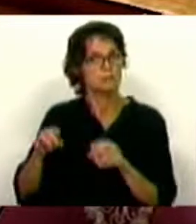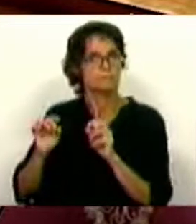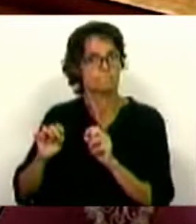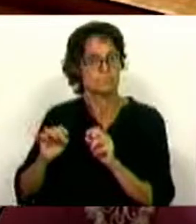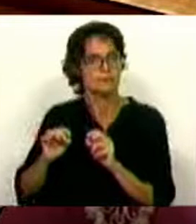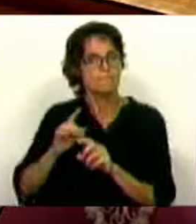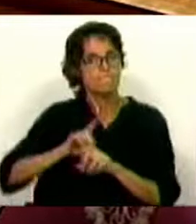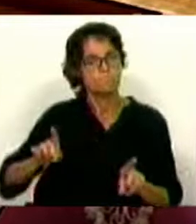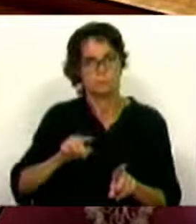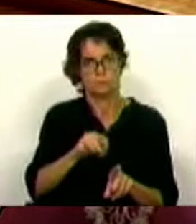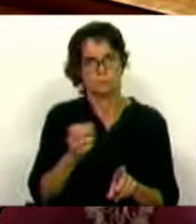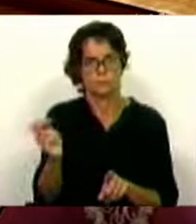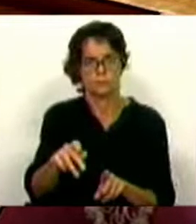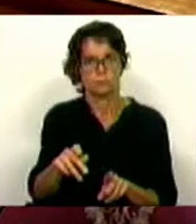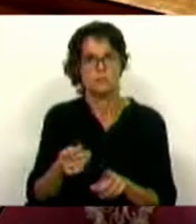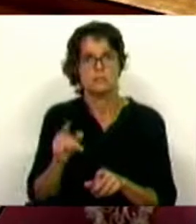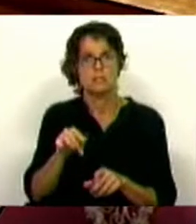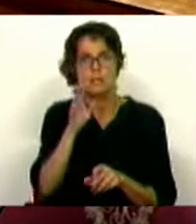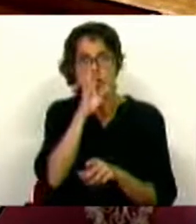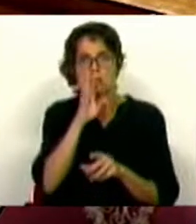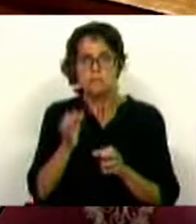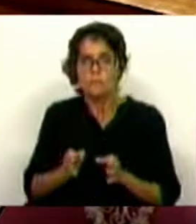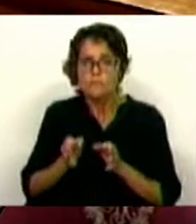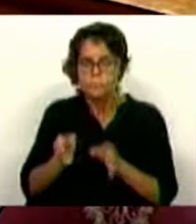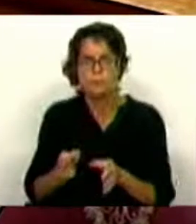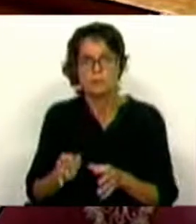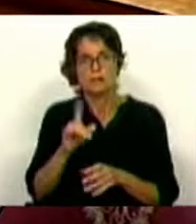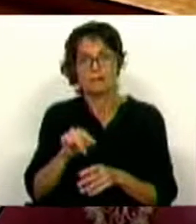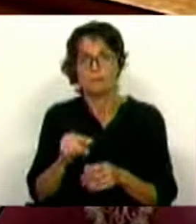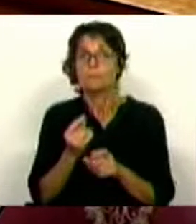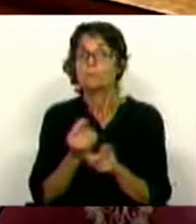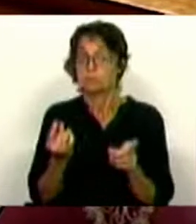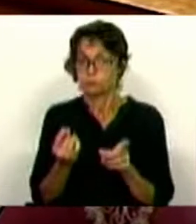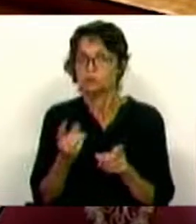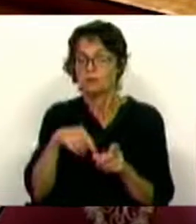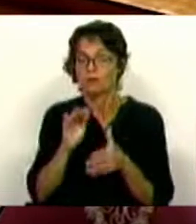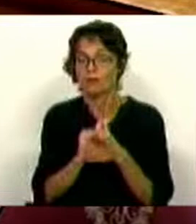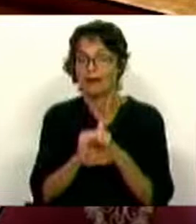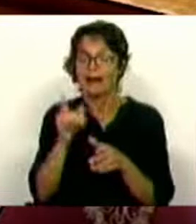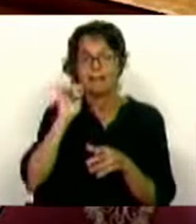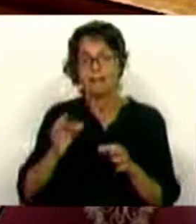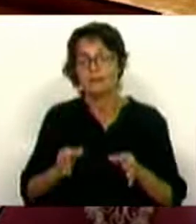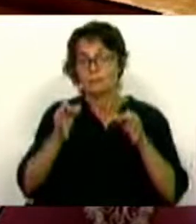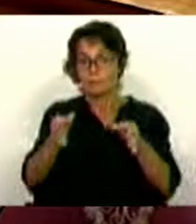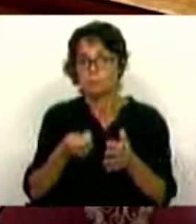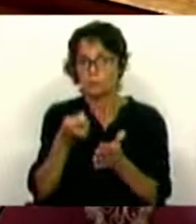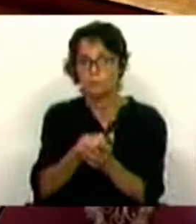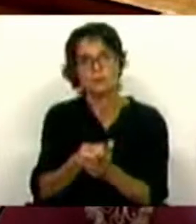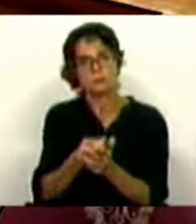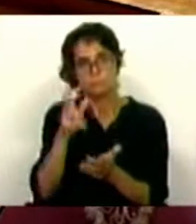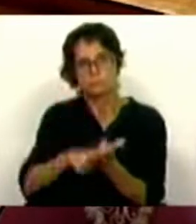moratórias, se as pessoas conseguem continuar a manter os seus créditos, é porque nós aprovamos moratórias. Nós fizemos tudo isto e muito mais,